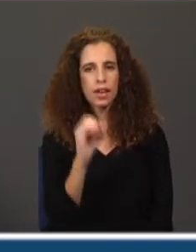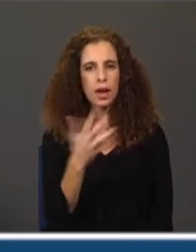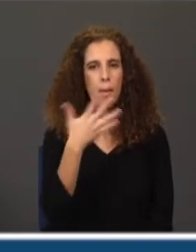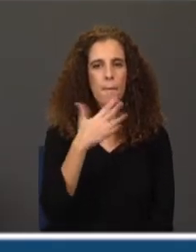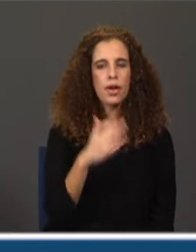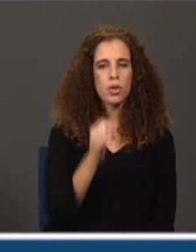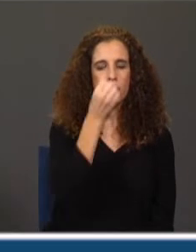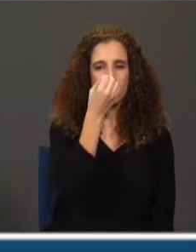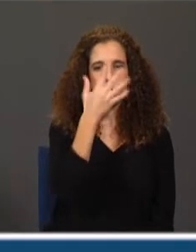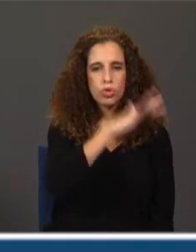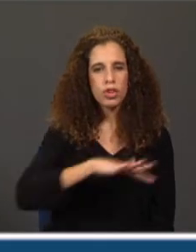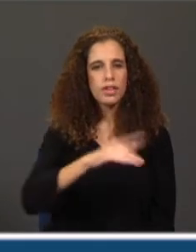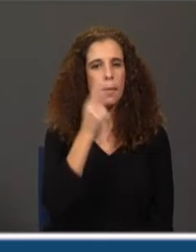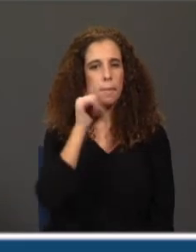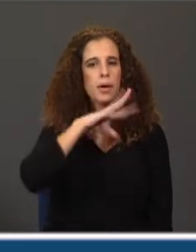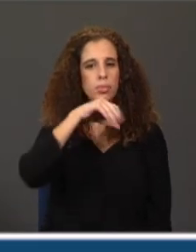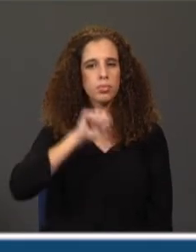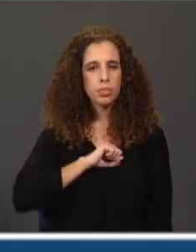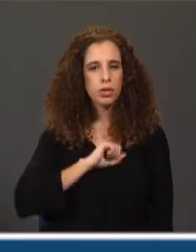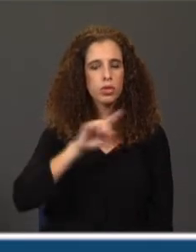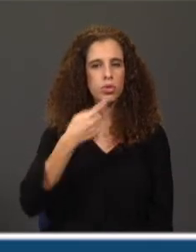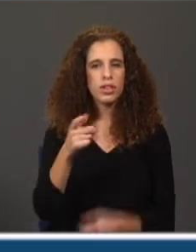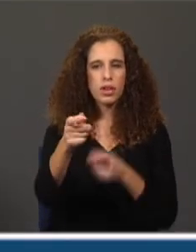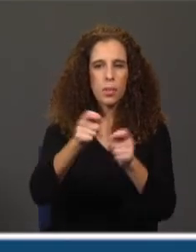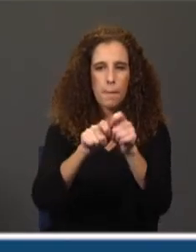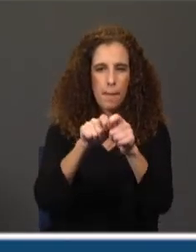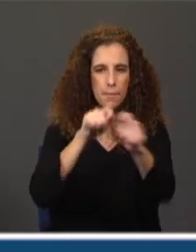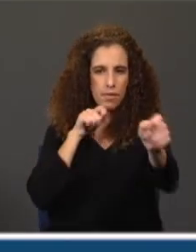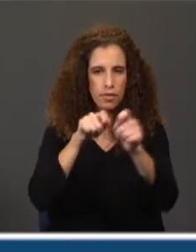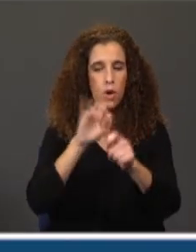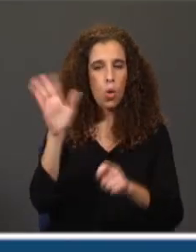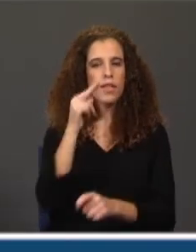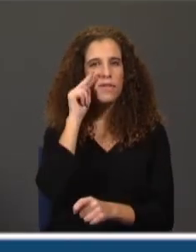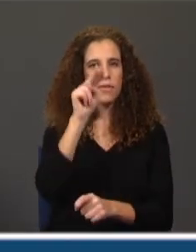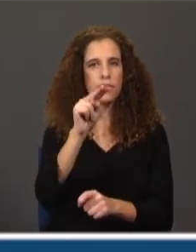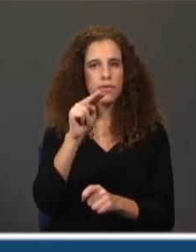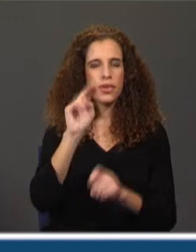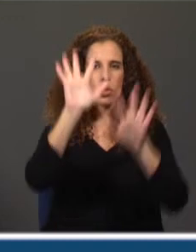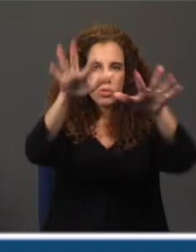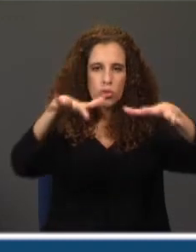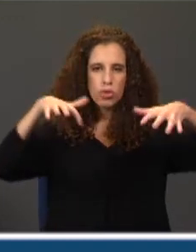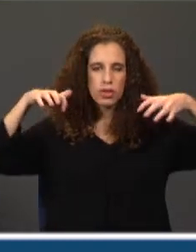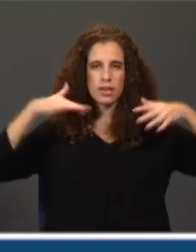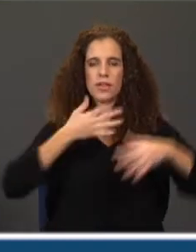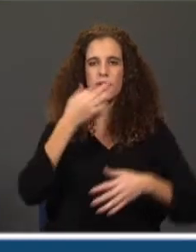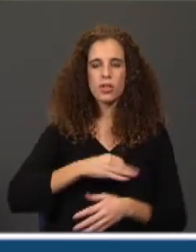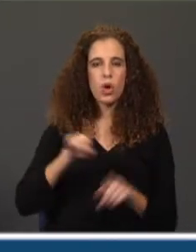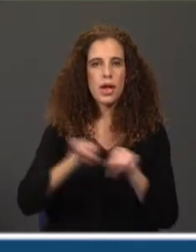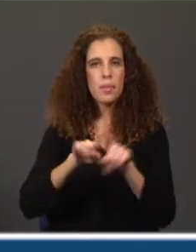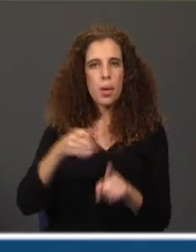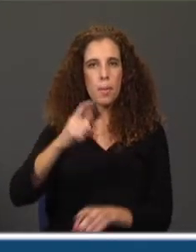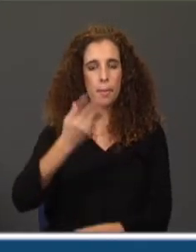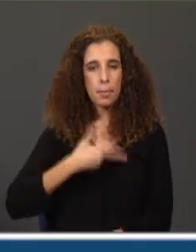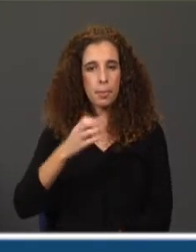jardim dos meus pais depois de eu ter andado por ali com uma fisga. Ao ver o Coliseu, tive a certeza de que o meu irmão Pedro já lá estivera antes,